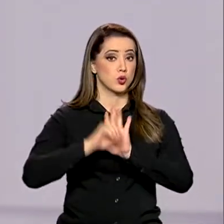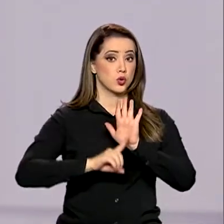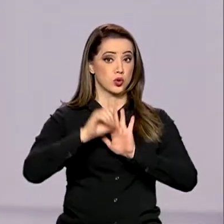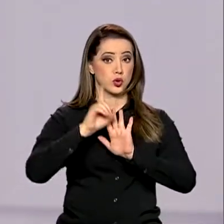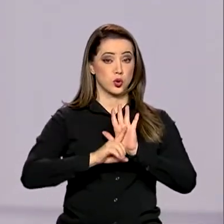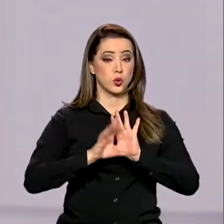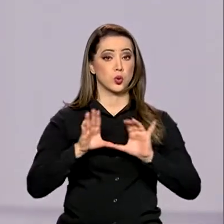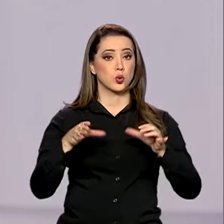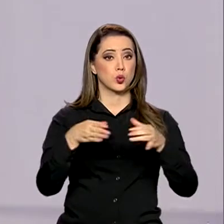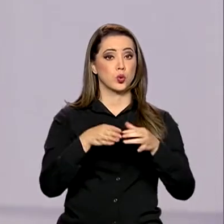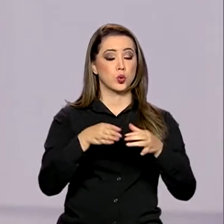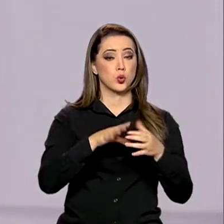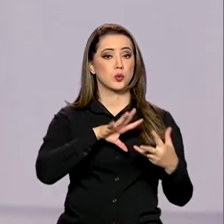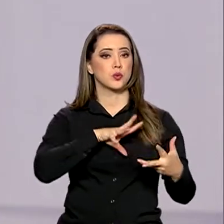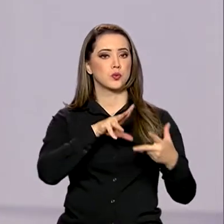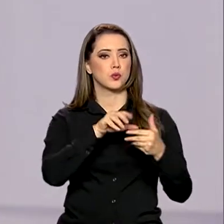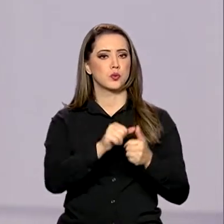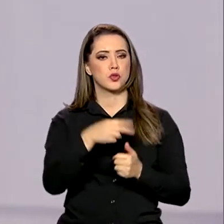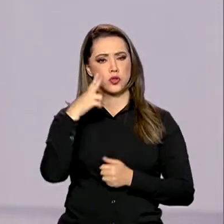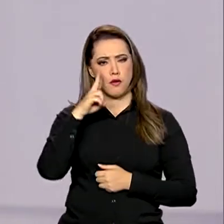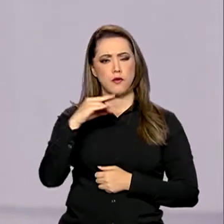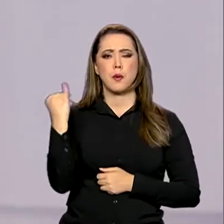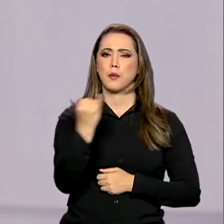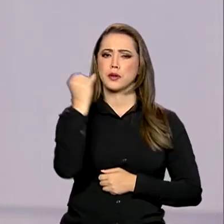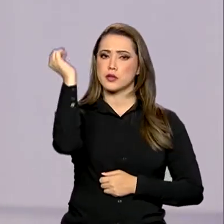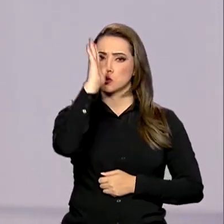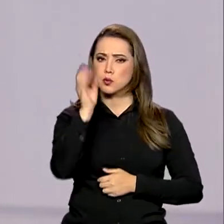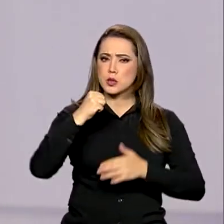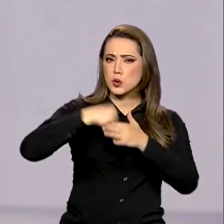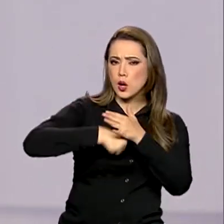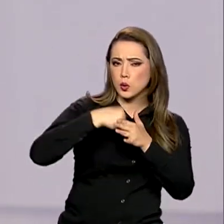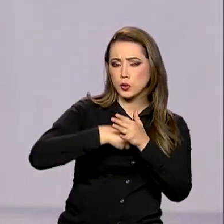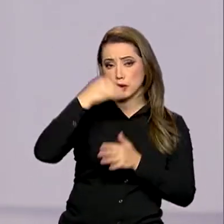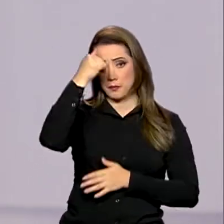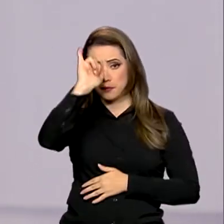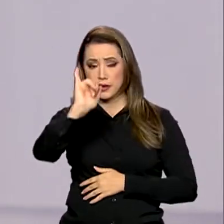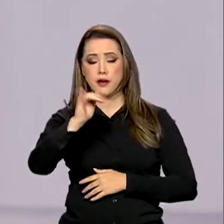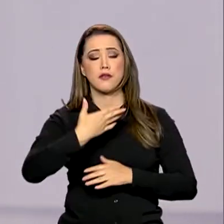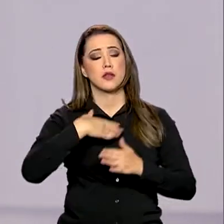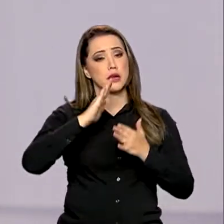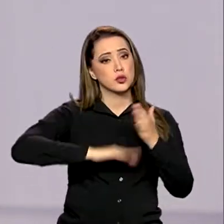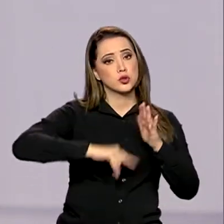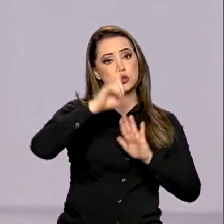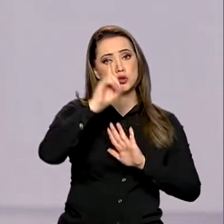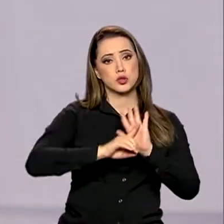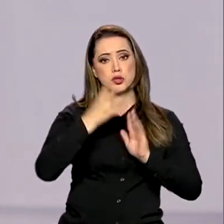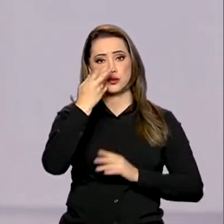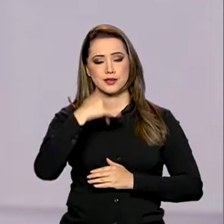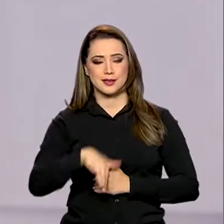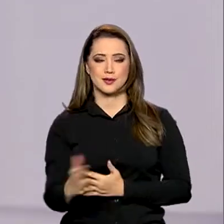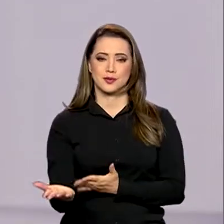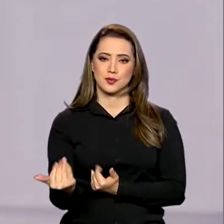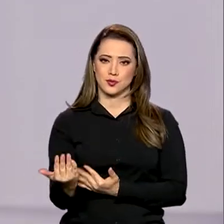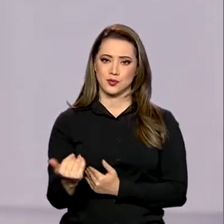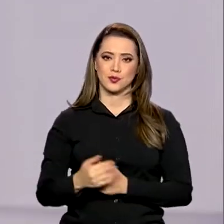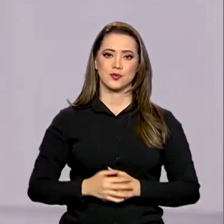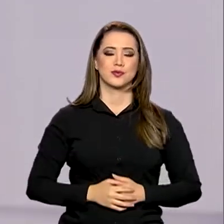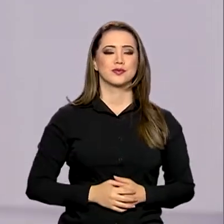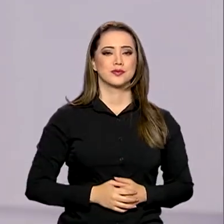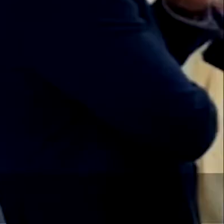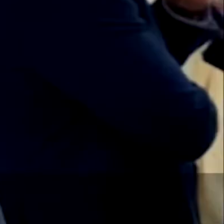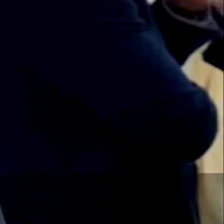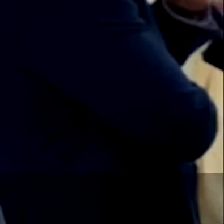Global e Protect reconheceu os esforços do Brasil na luta contra as violações de direitos das crianças e dos